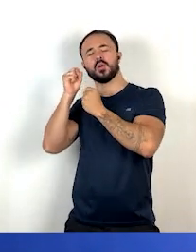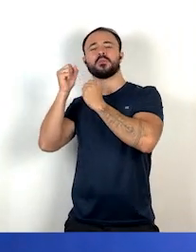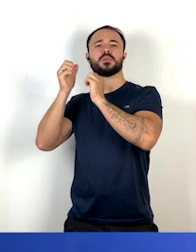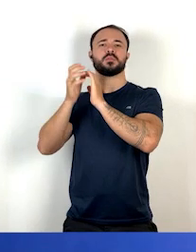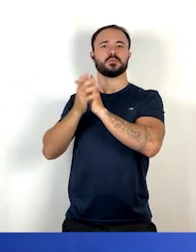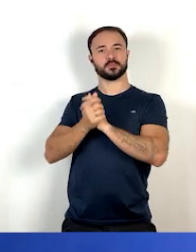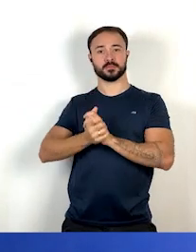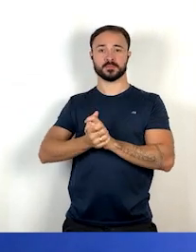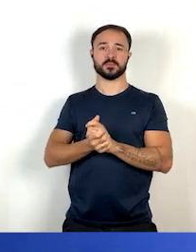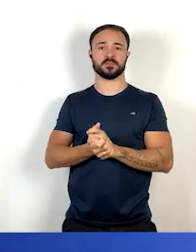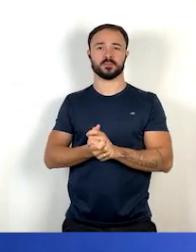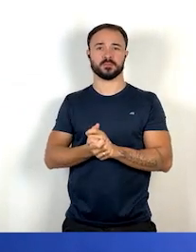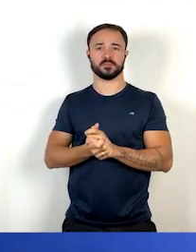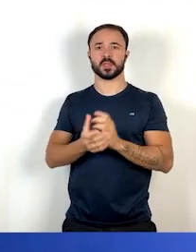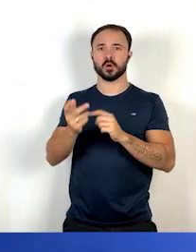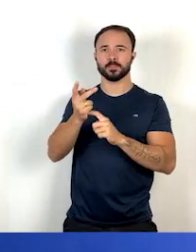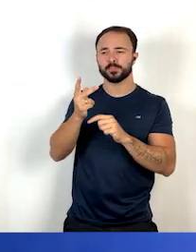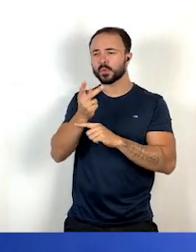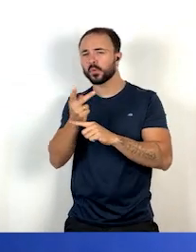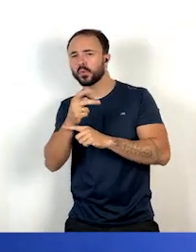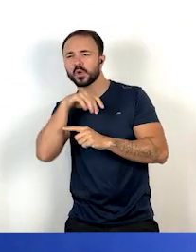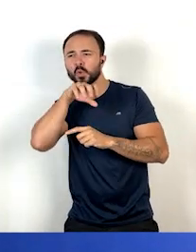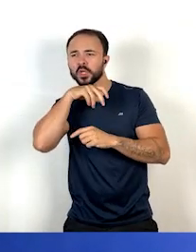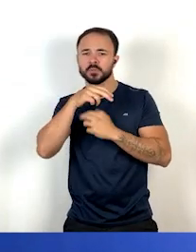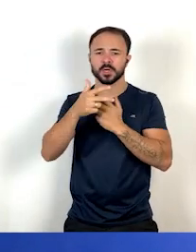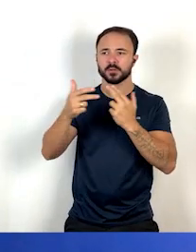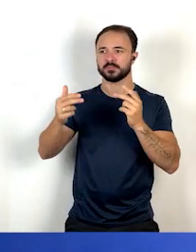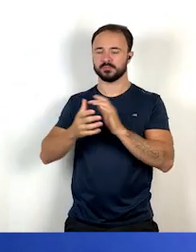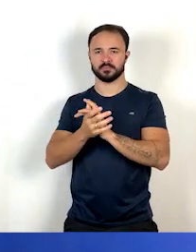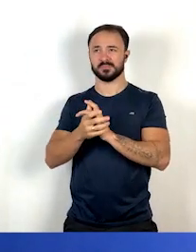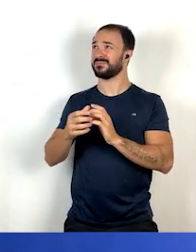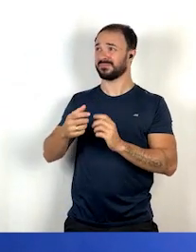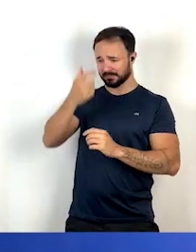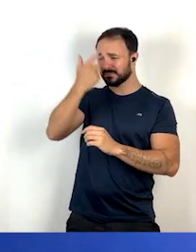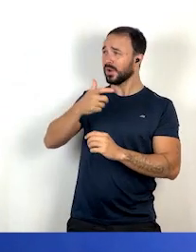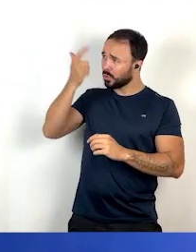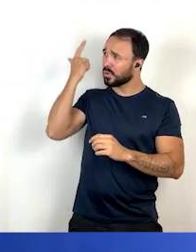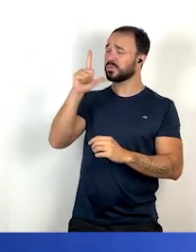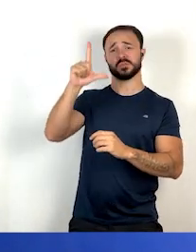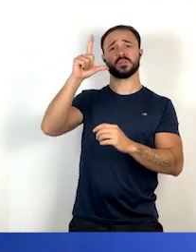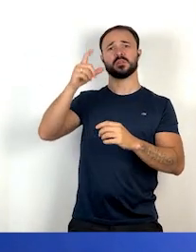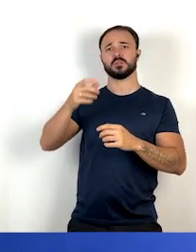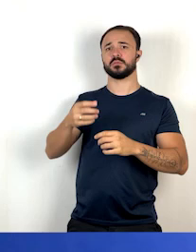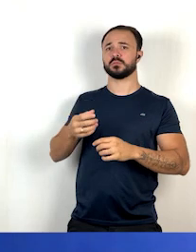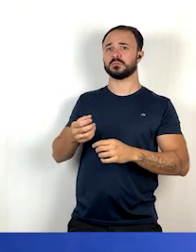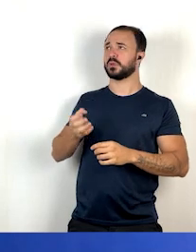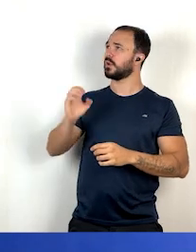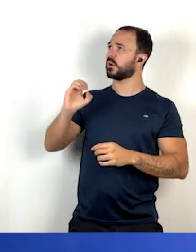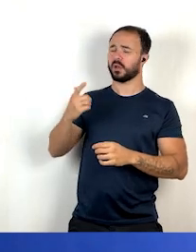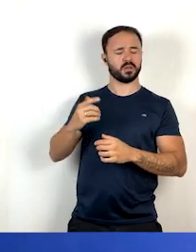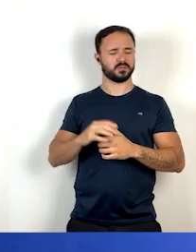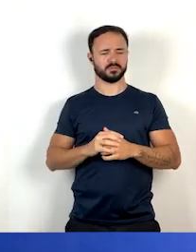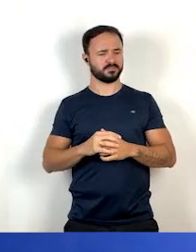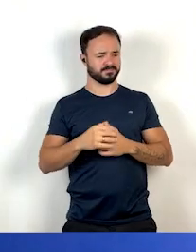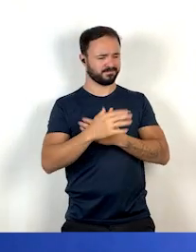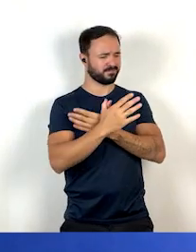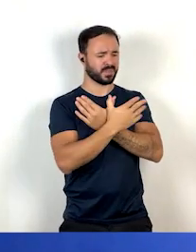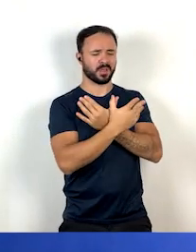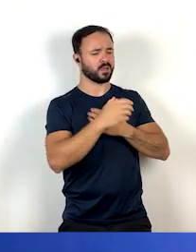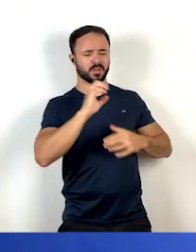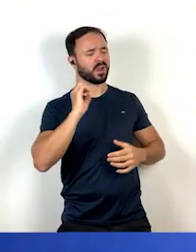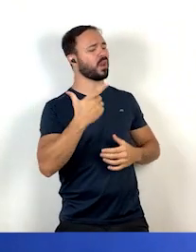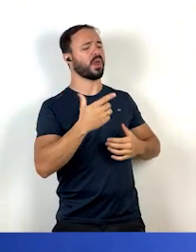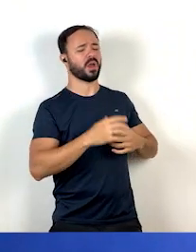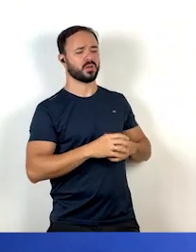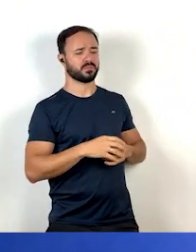encontrar o calango que por lá passava. Mas é claro que eu consigo voltar, respondeu carcará.